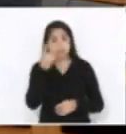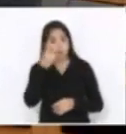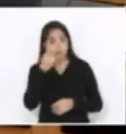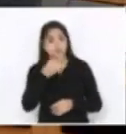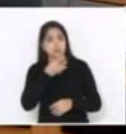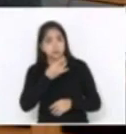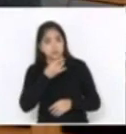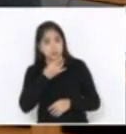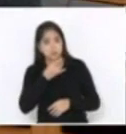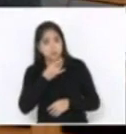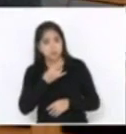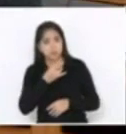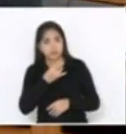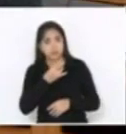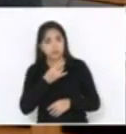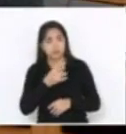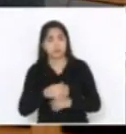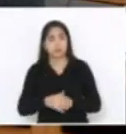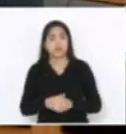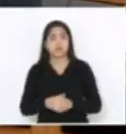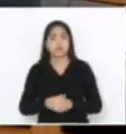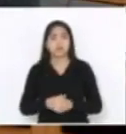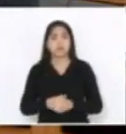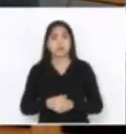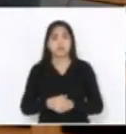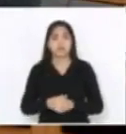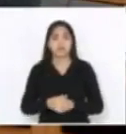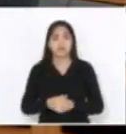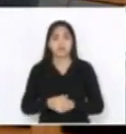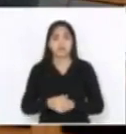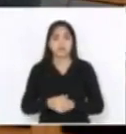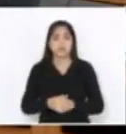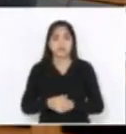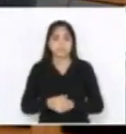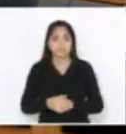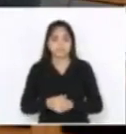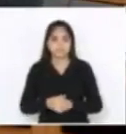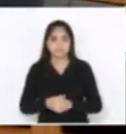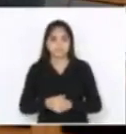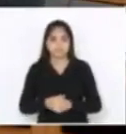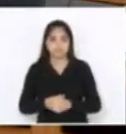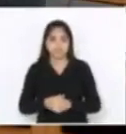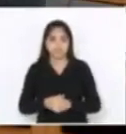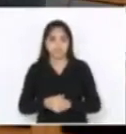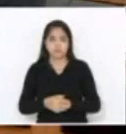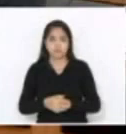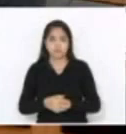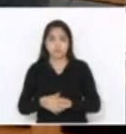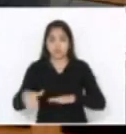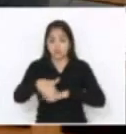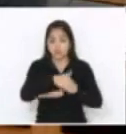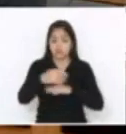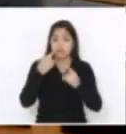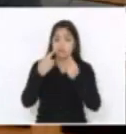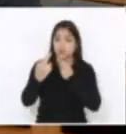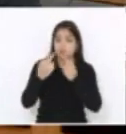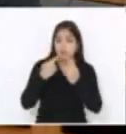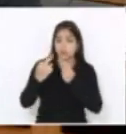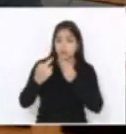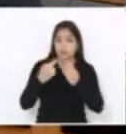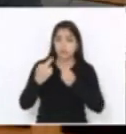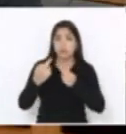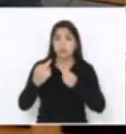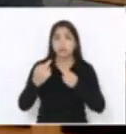tampouco, não compreender o lastimável Estado das nossas rodovias, fruto de um longo